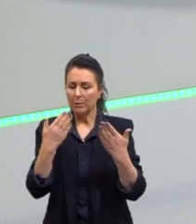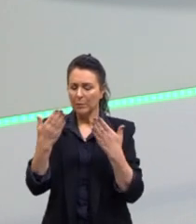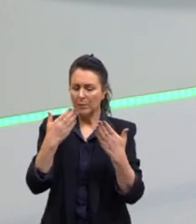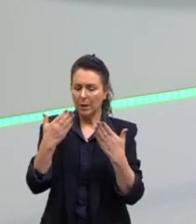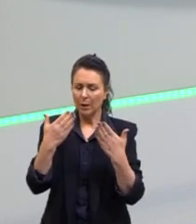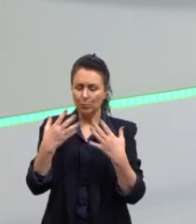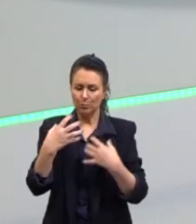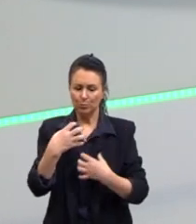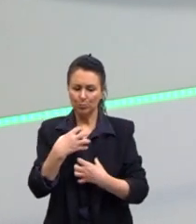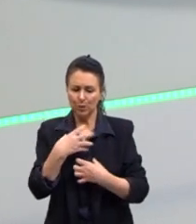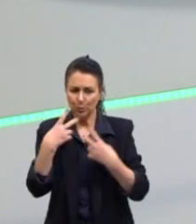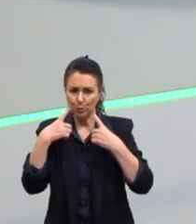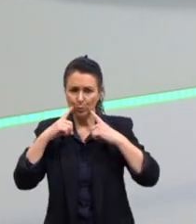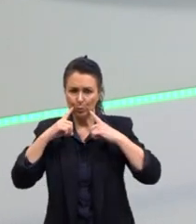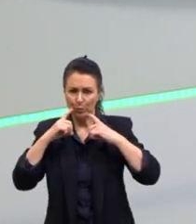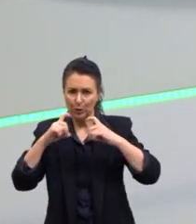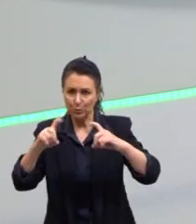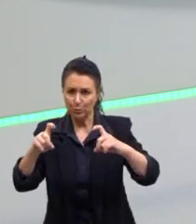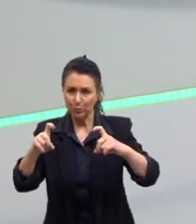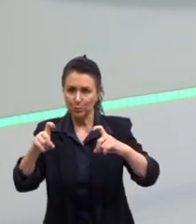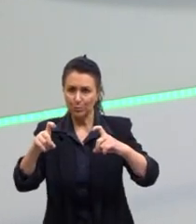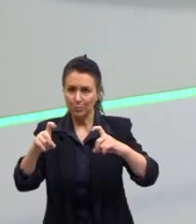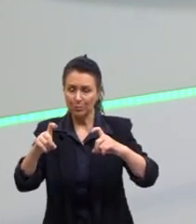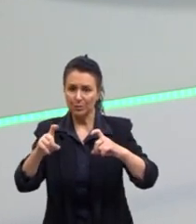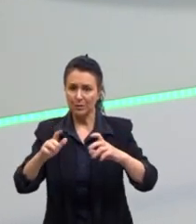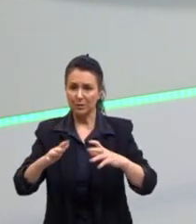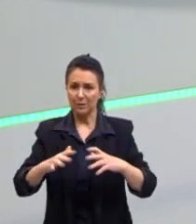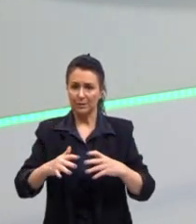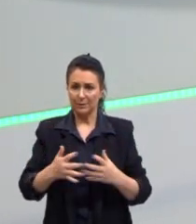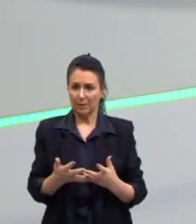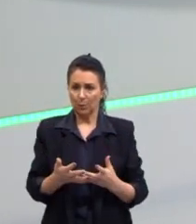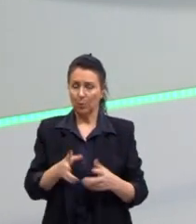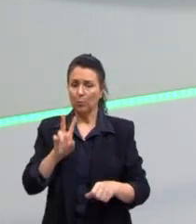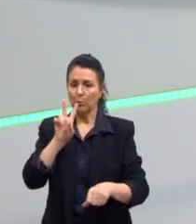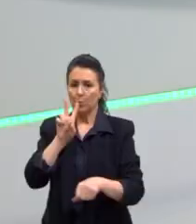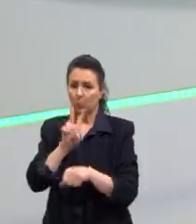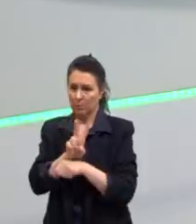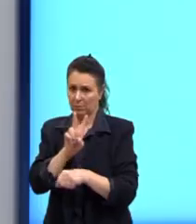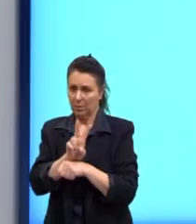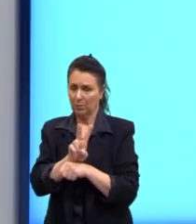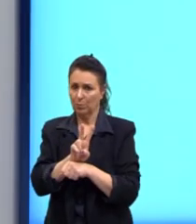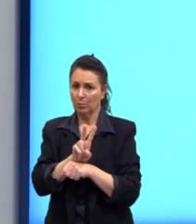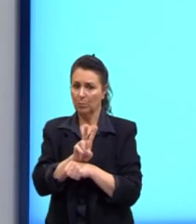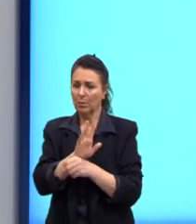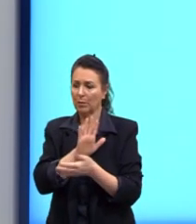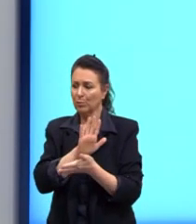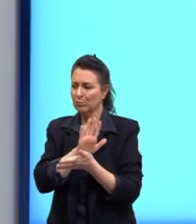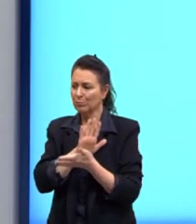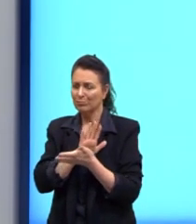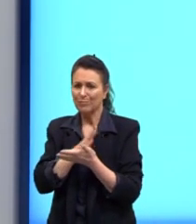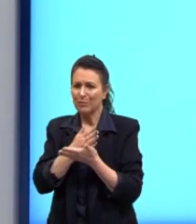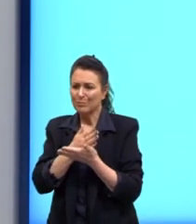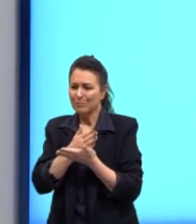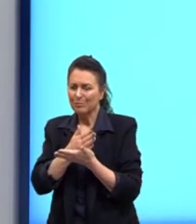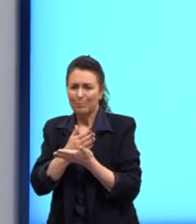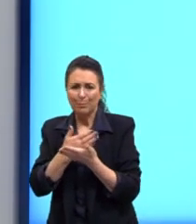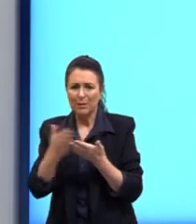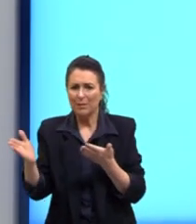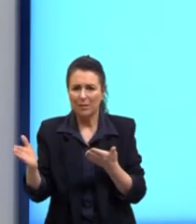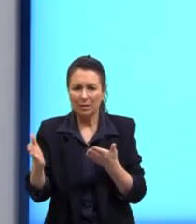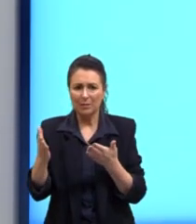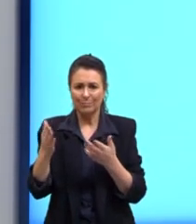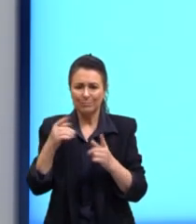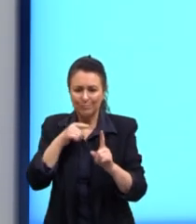crítica. Então, cuidado para não fugir desse tema, para olhar cada